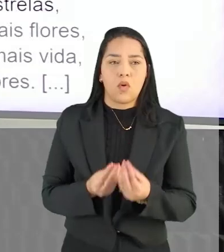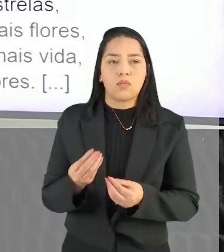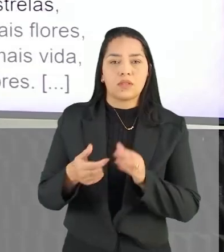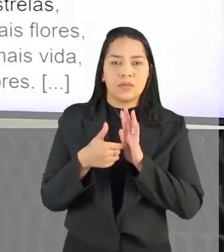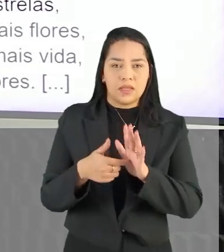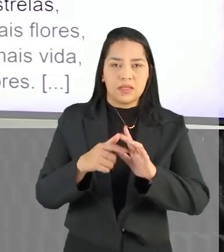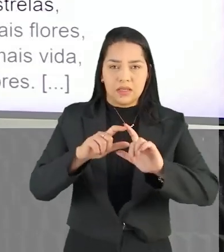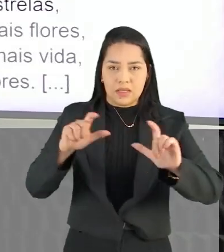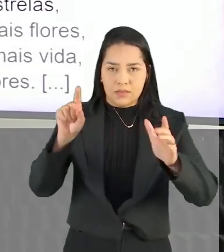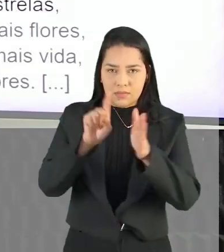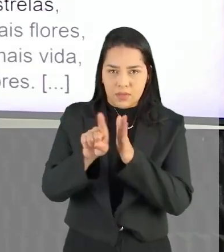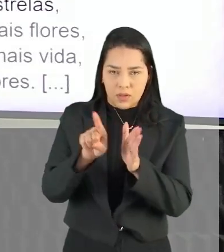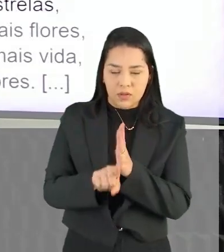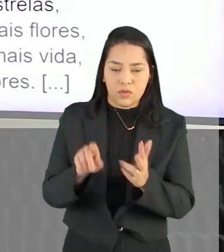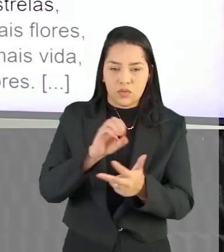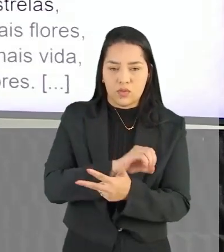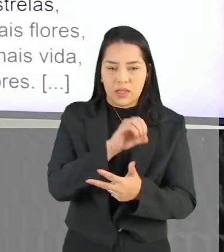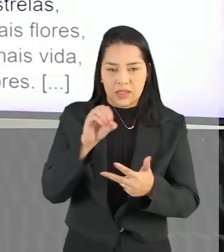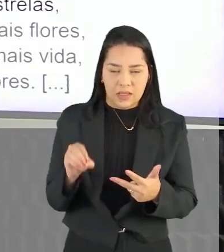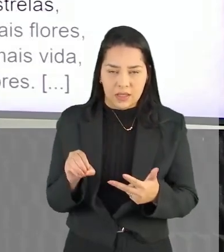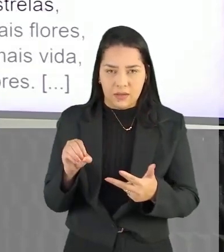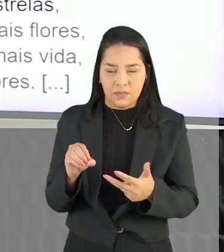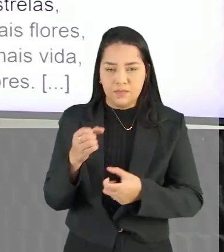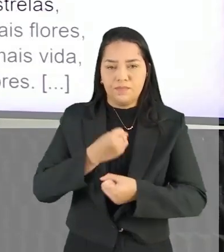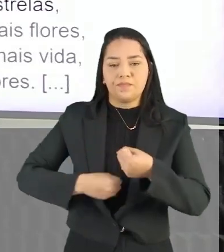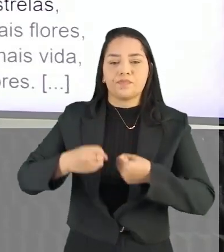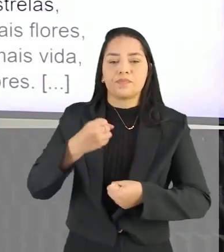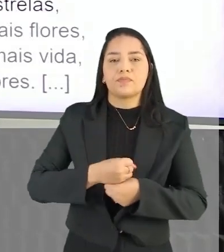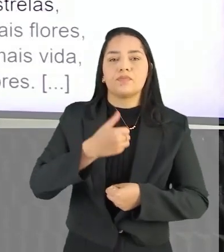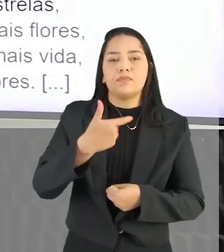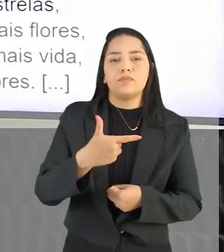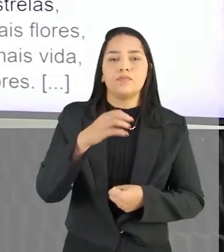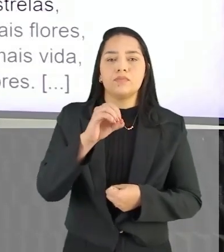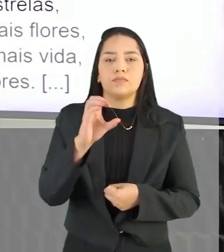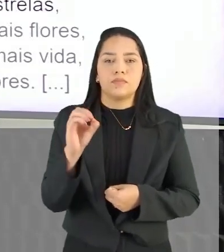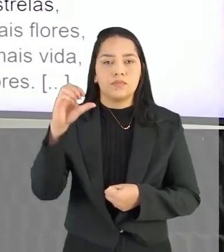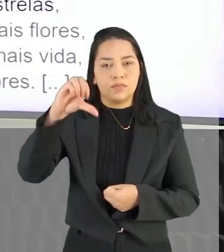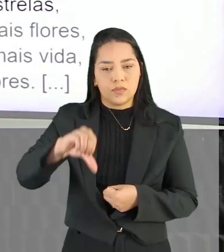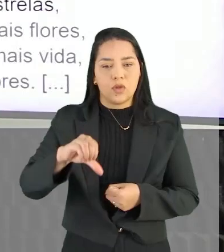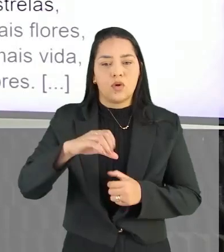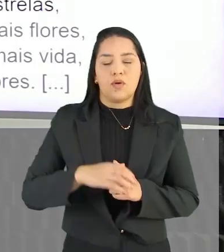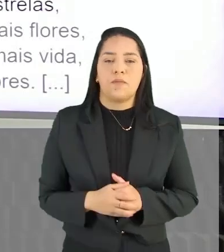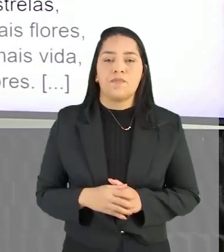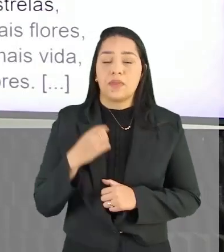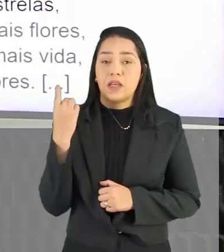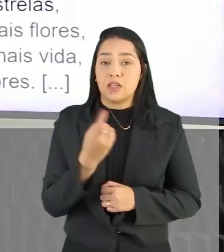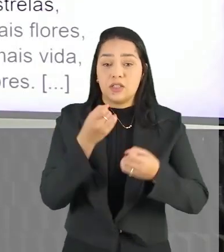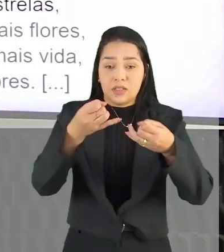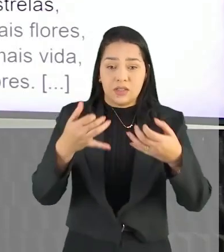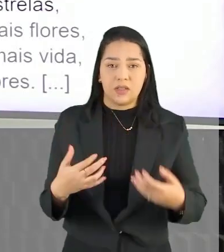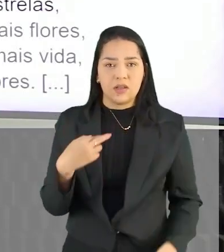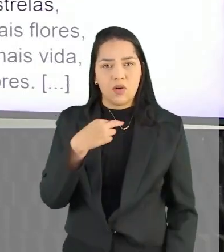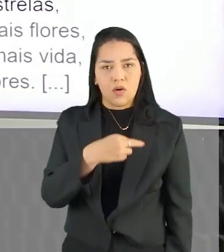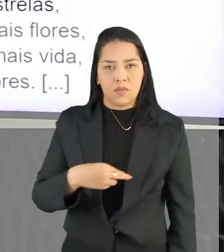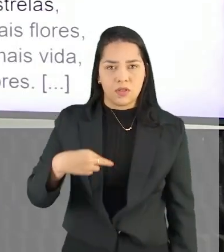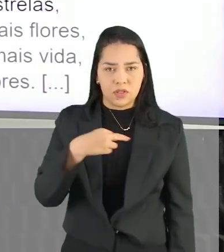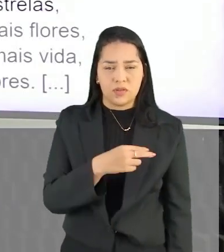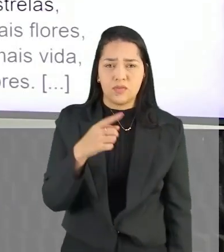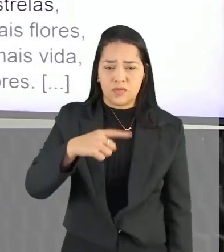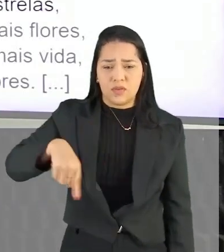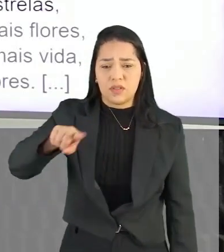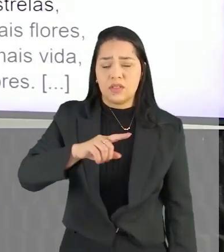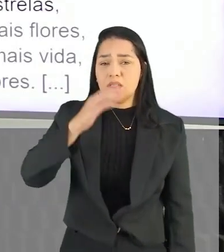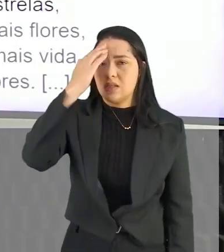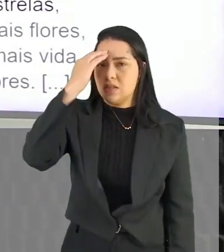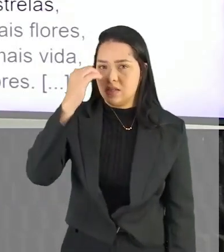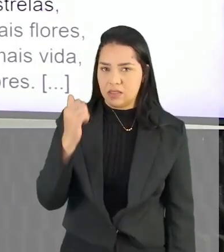apresentam nas questões do Enem. Esse texto foi do Enem 2009. Quando a gente fala de romantismo, vocês sabem que